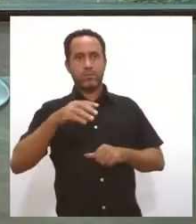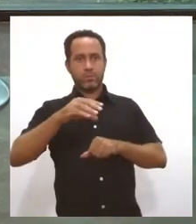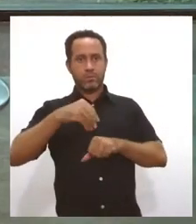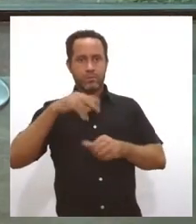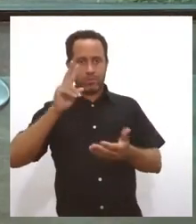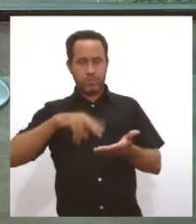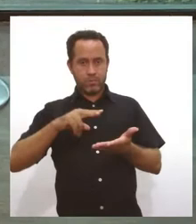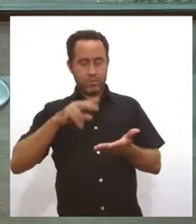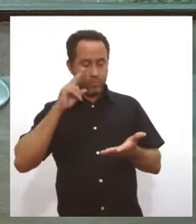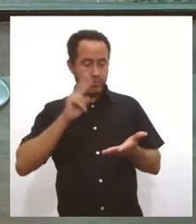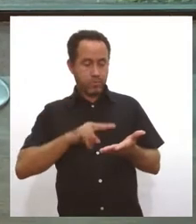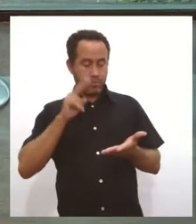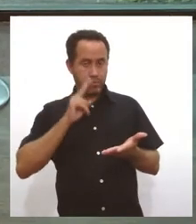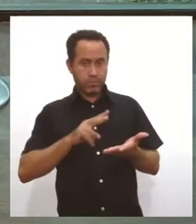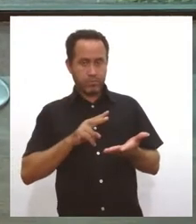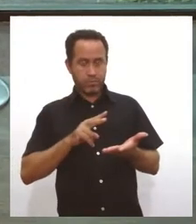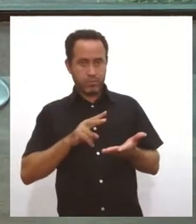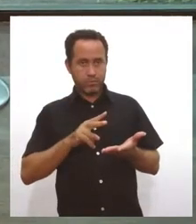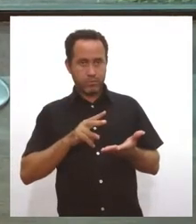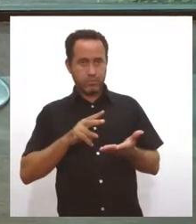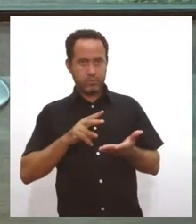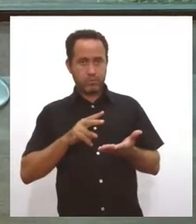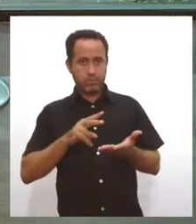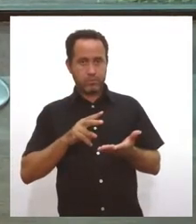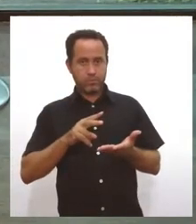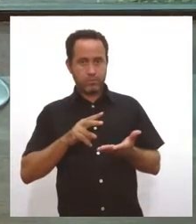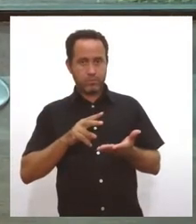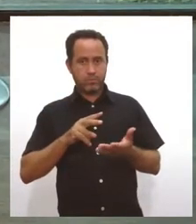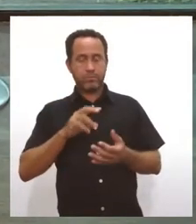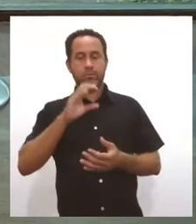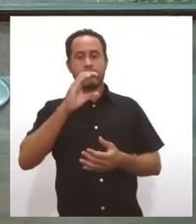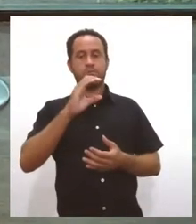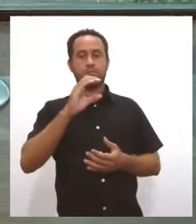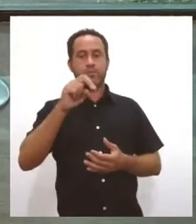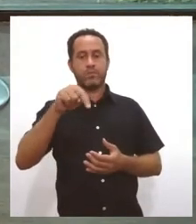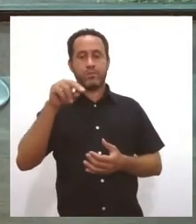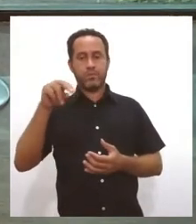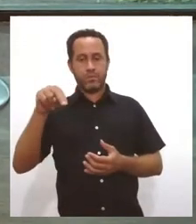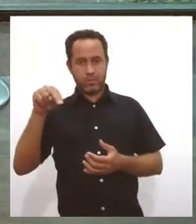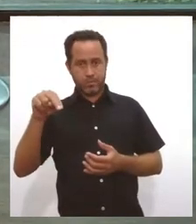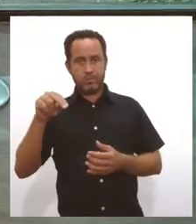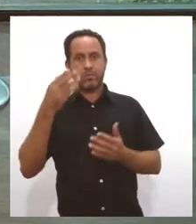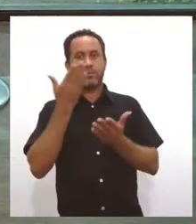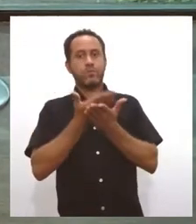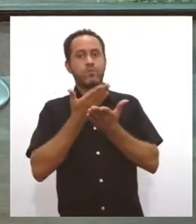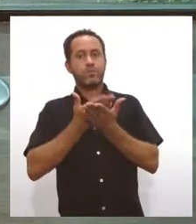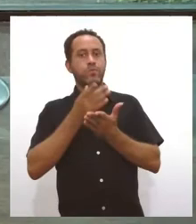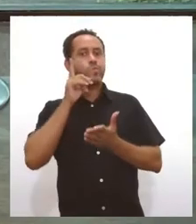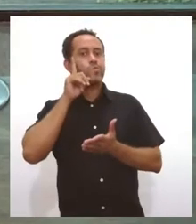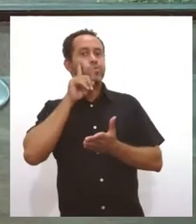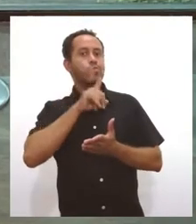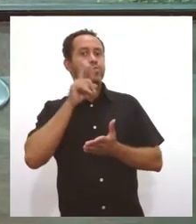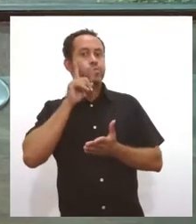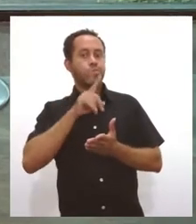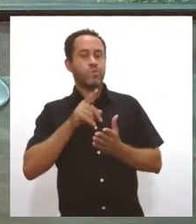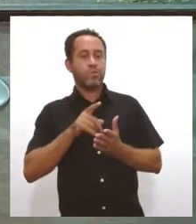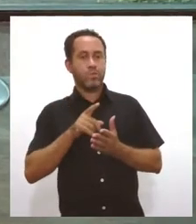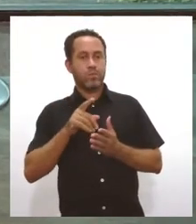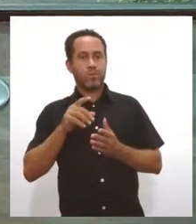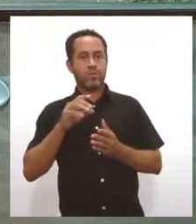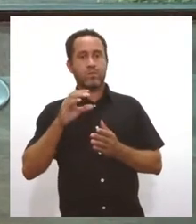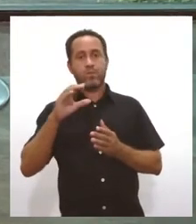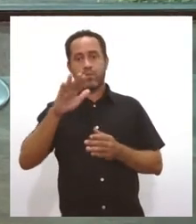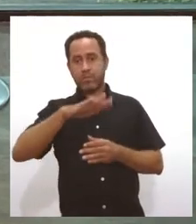aí eu estou vendo aqui uma notícia na CNN que já tem estudos nos Estados Unidos, na Polônia, na